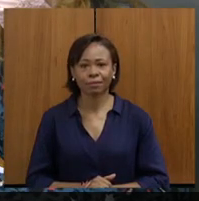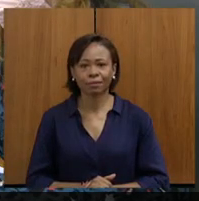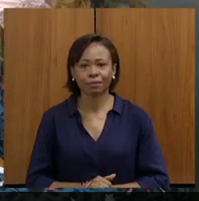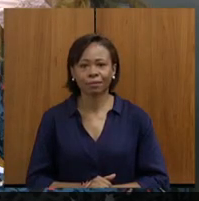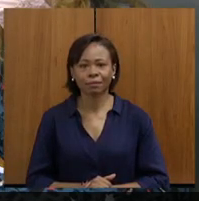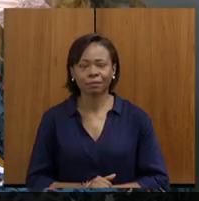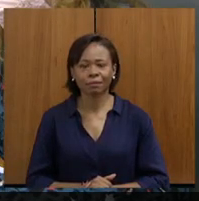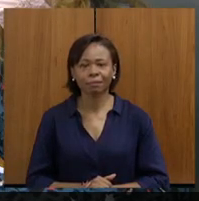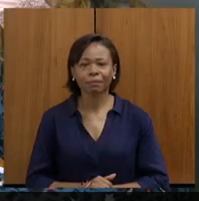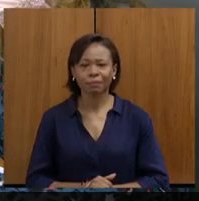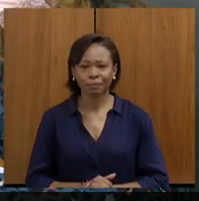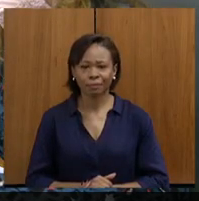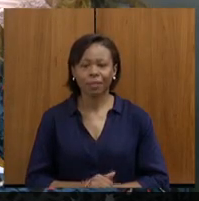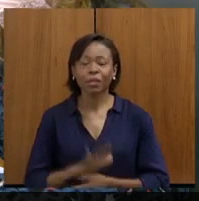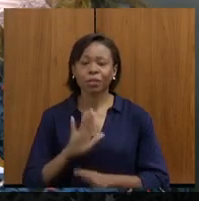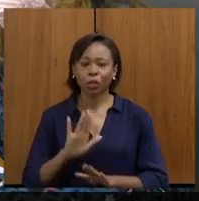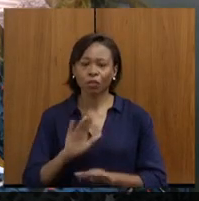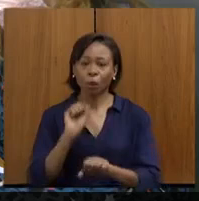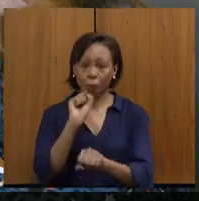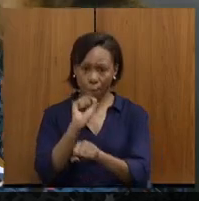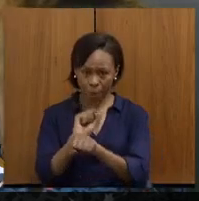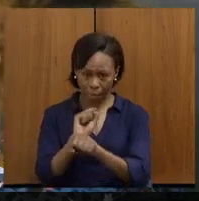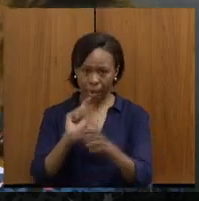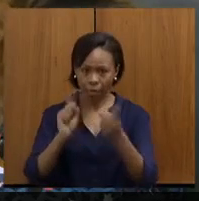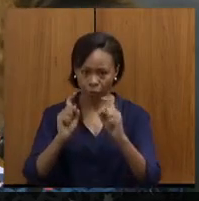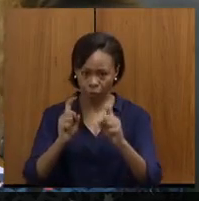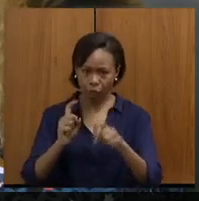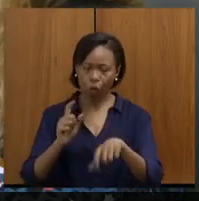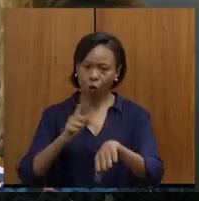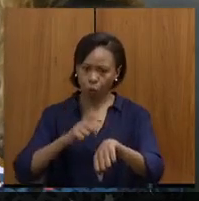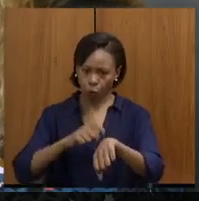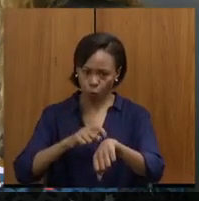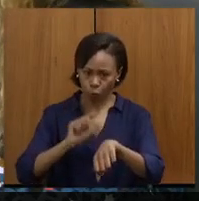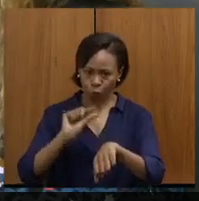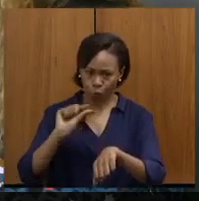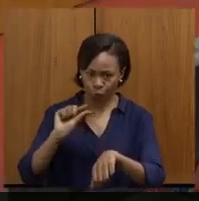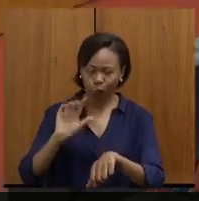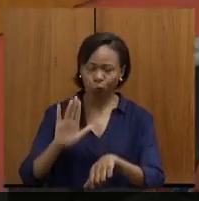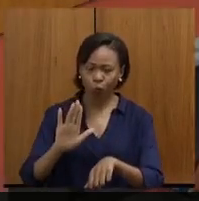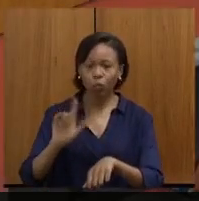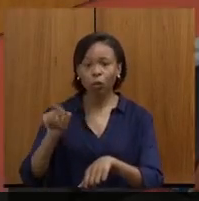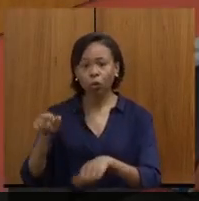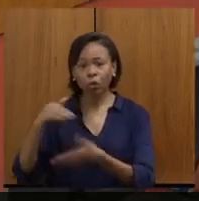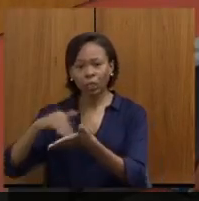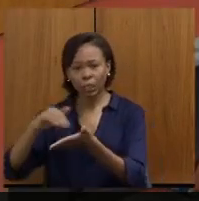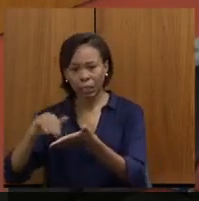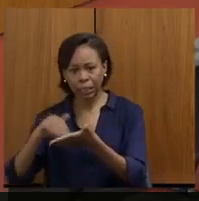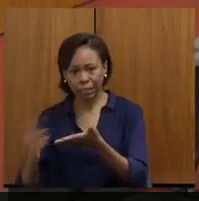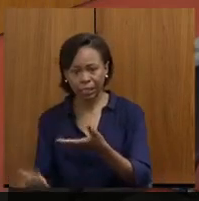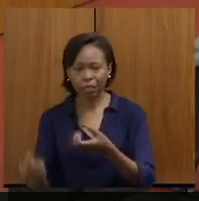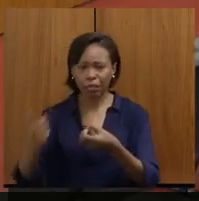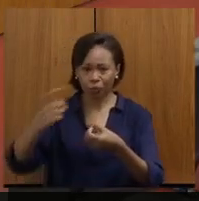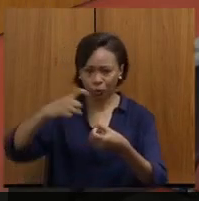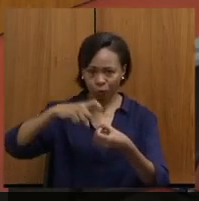Nós vamos suspender a reunião por alguns minutos para que o secretário possa